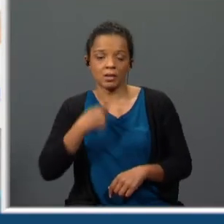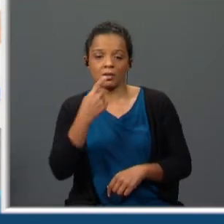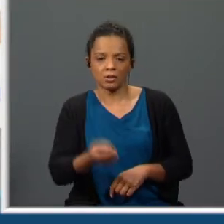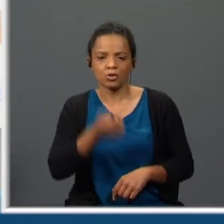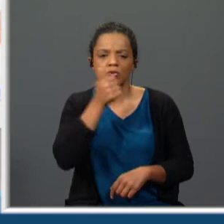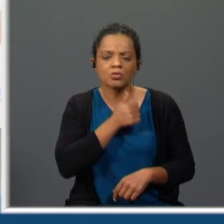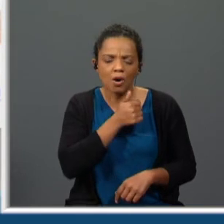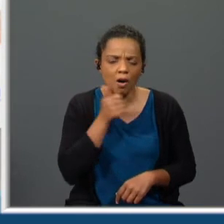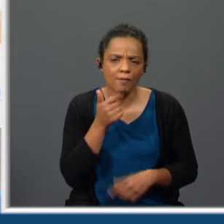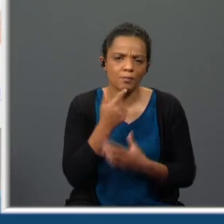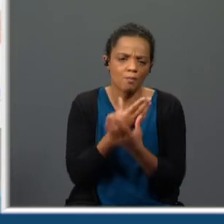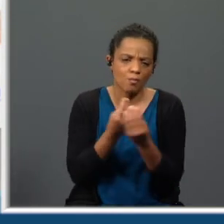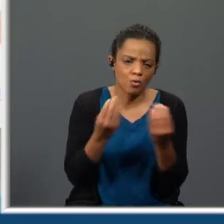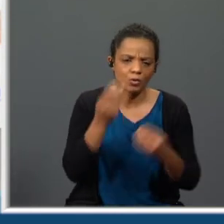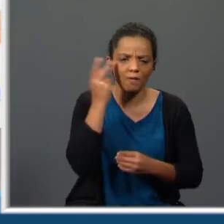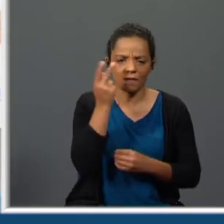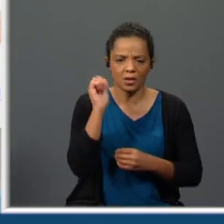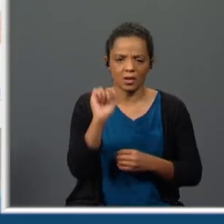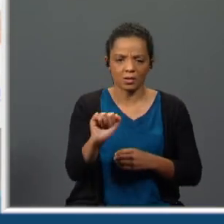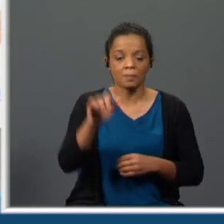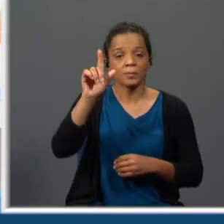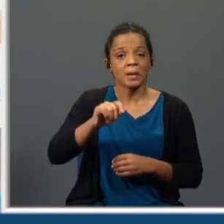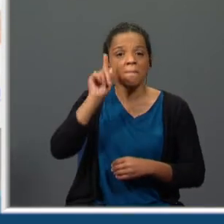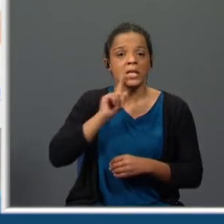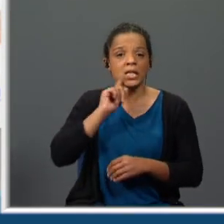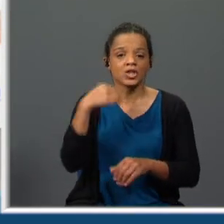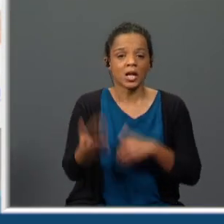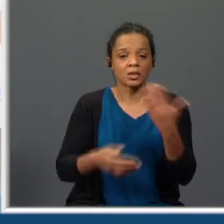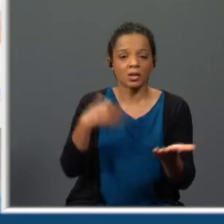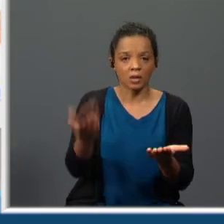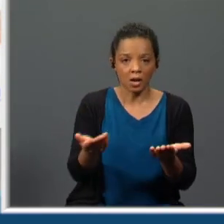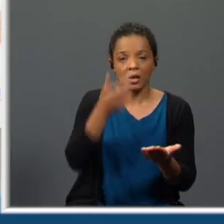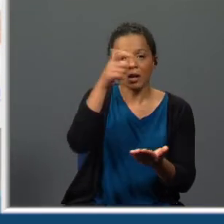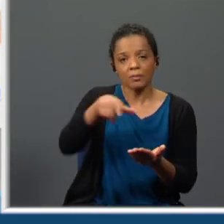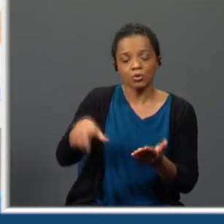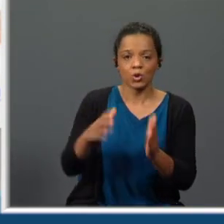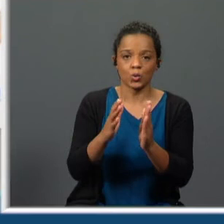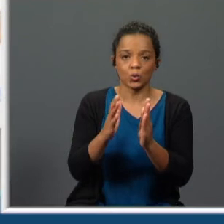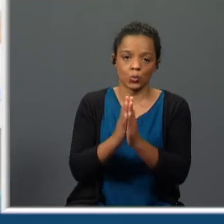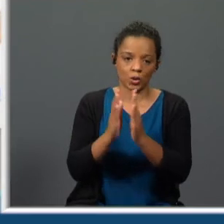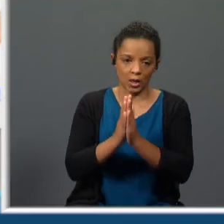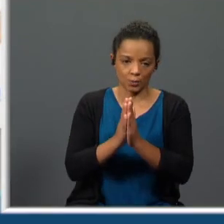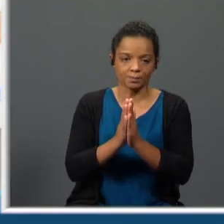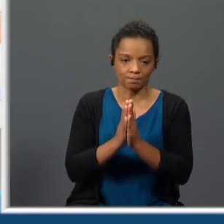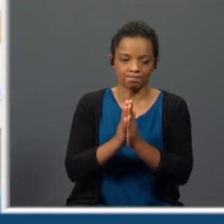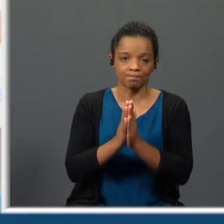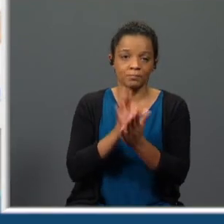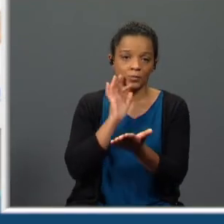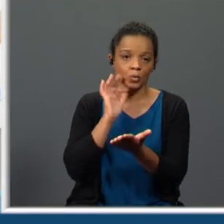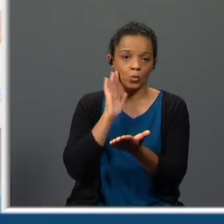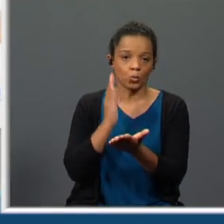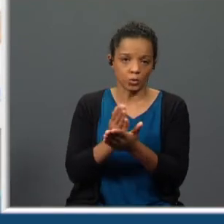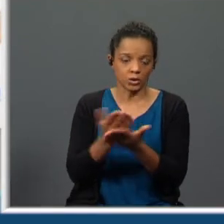martirizada que sofreu muito durante a sua vida e que forneceu meninas em elementos do clero por fim acaba